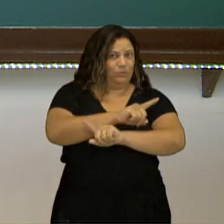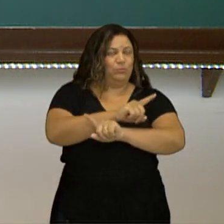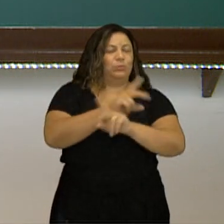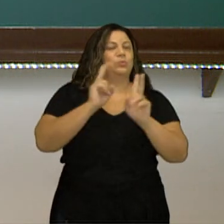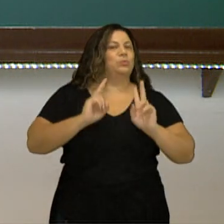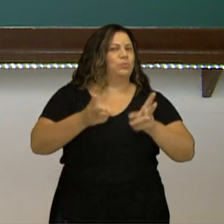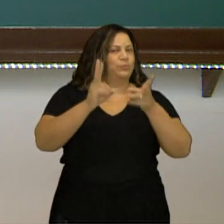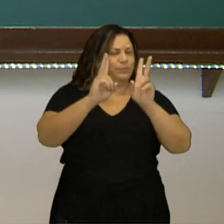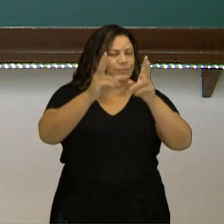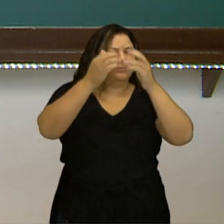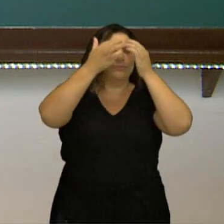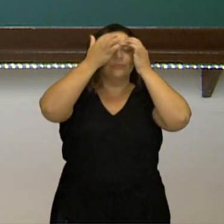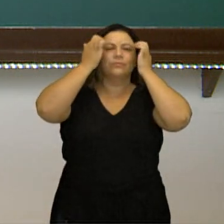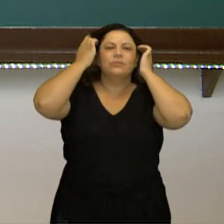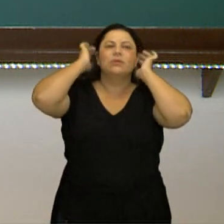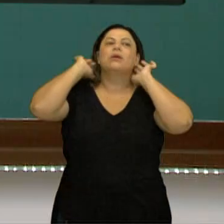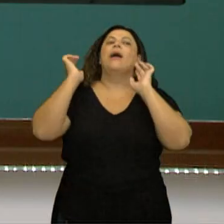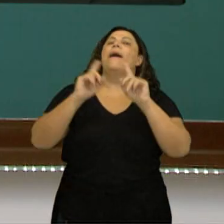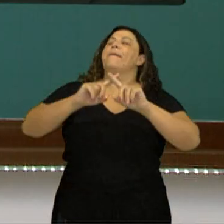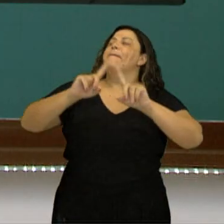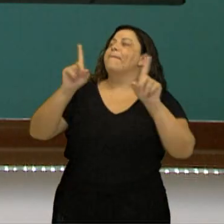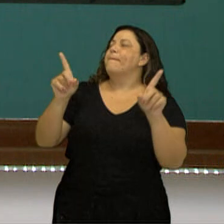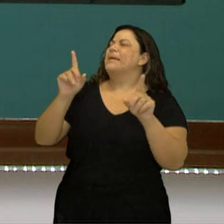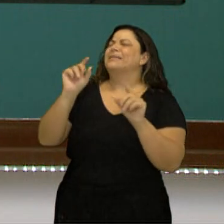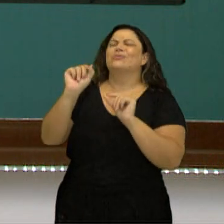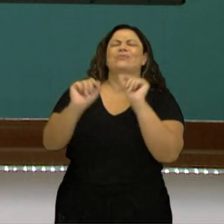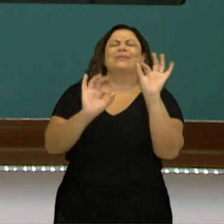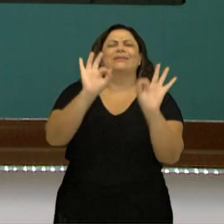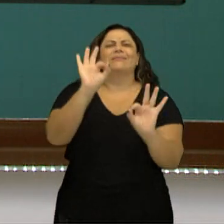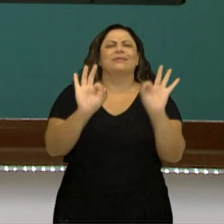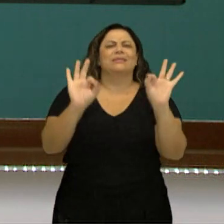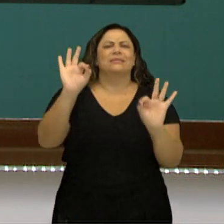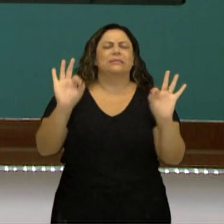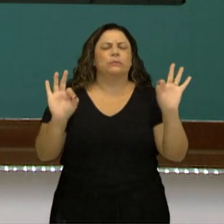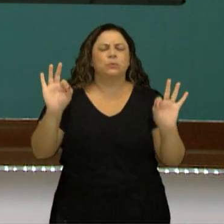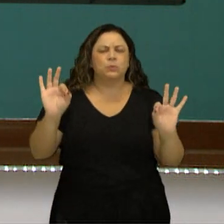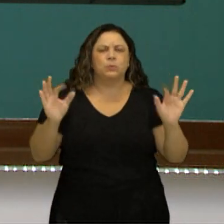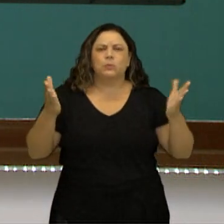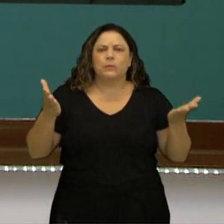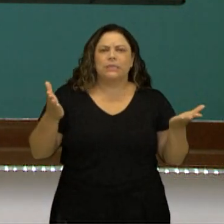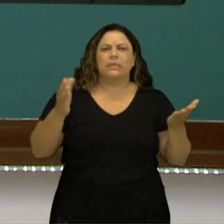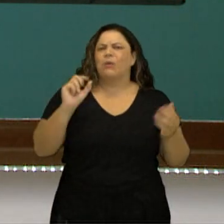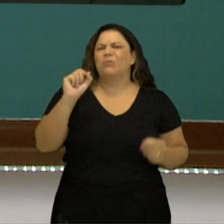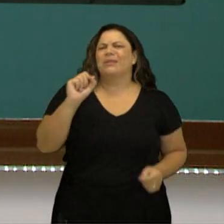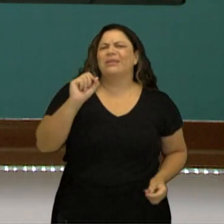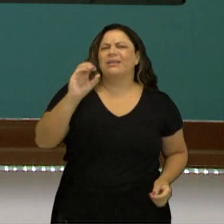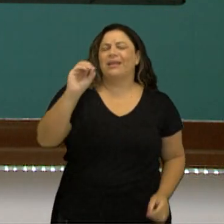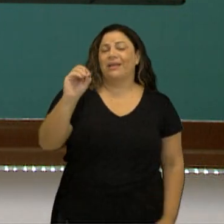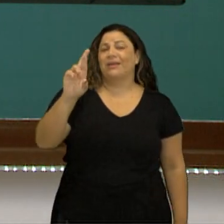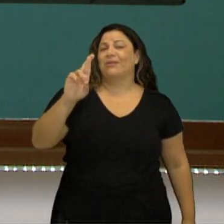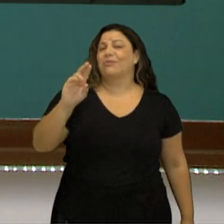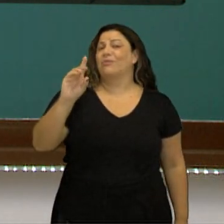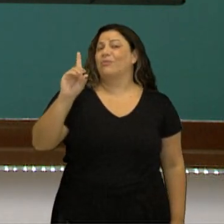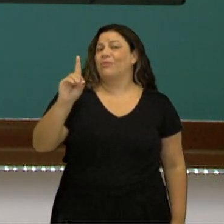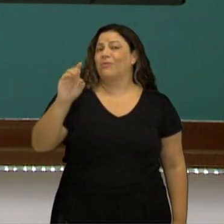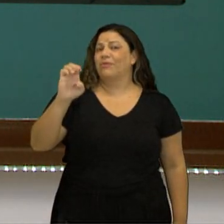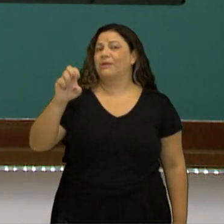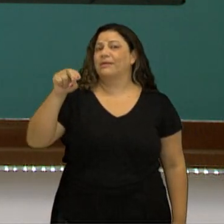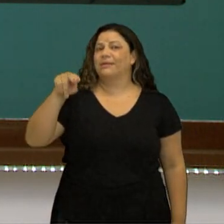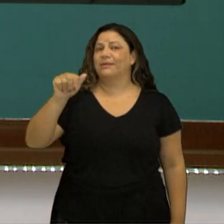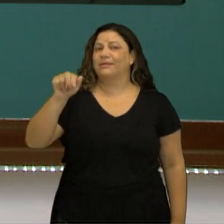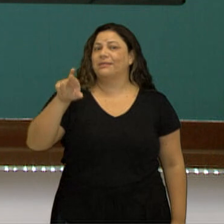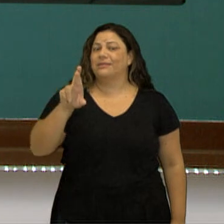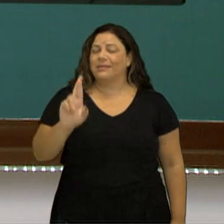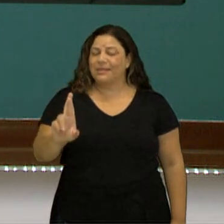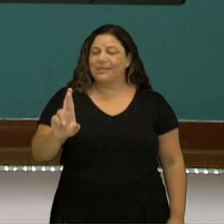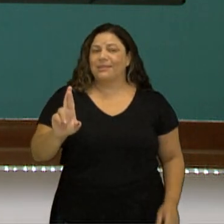Já falamos sobre módulo. Mas o que vai ser ordenar? E o que é ordenar uma sequência numérica?